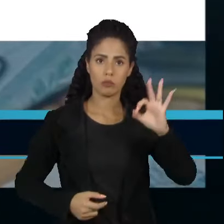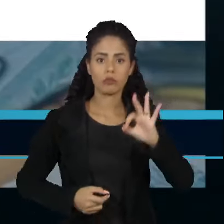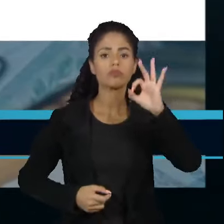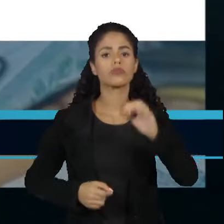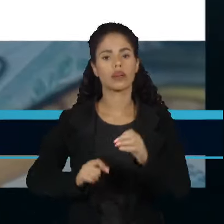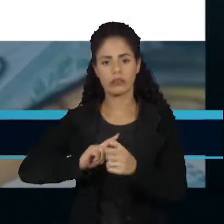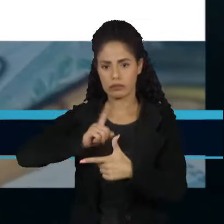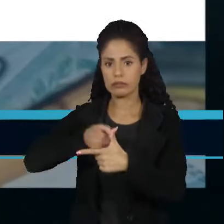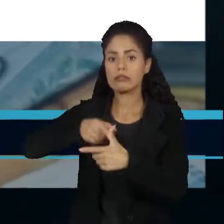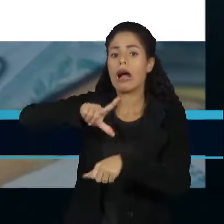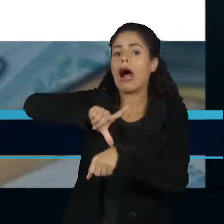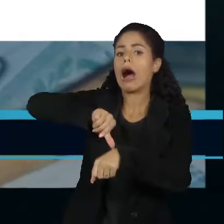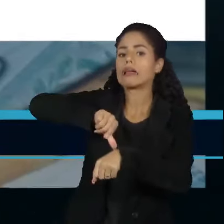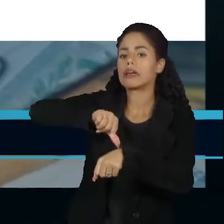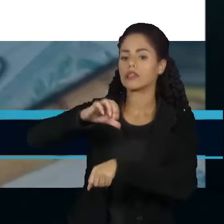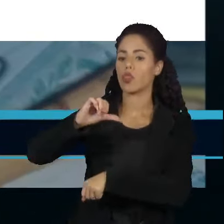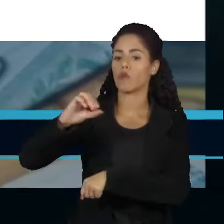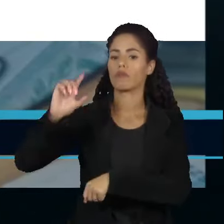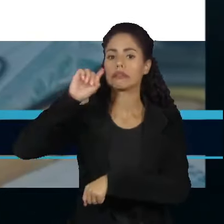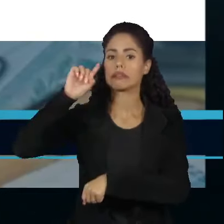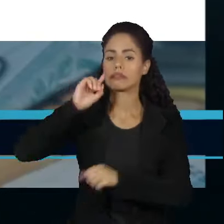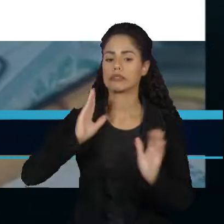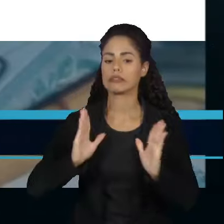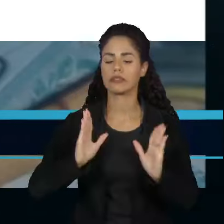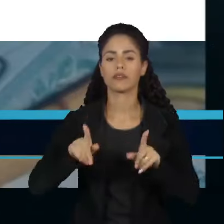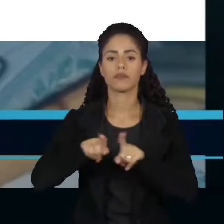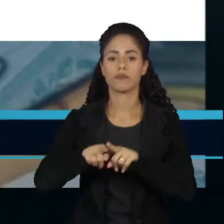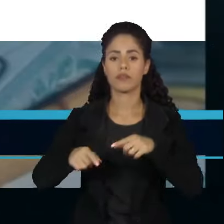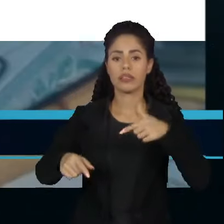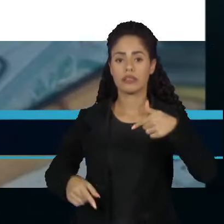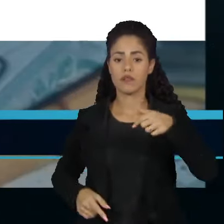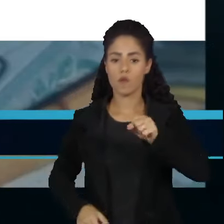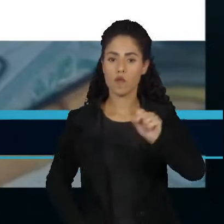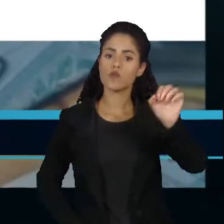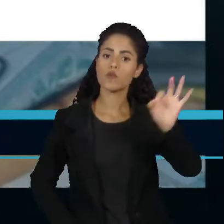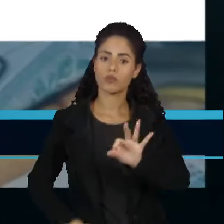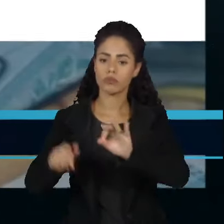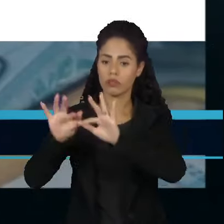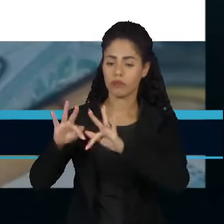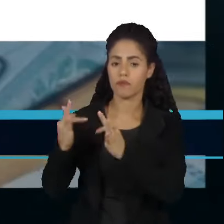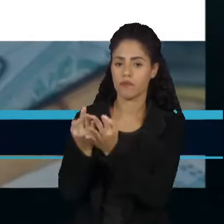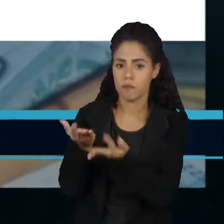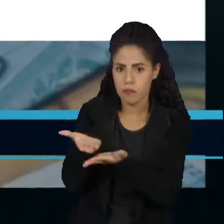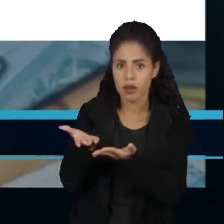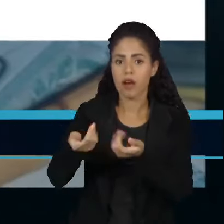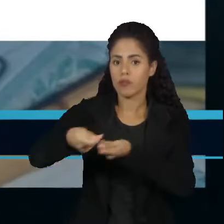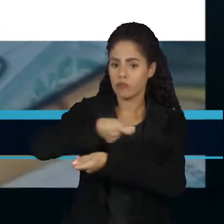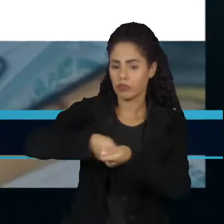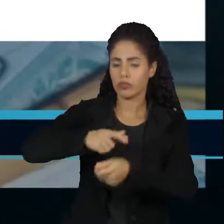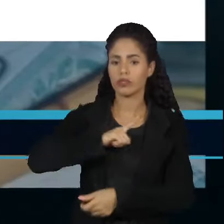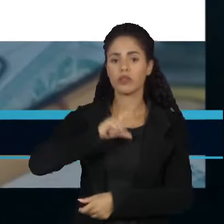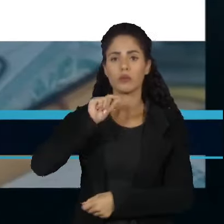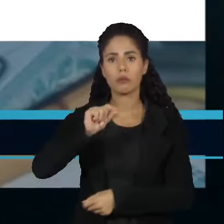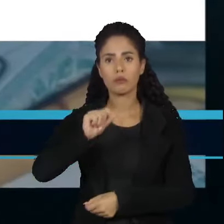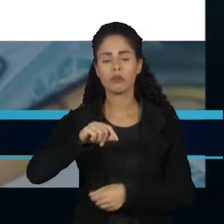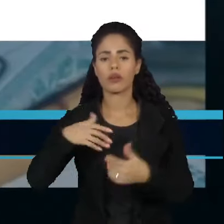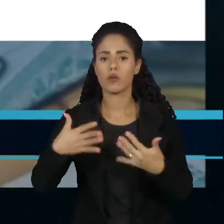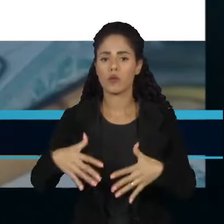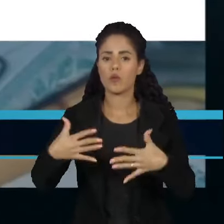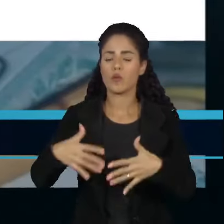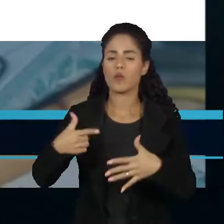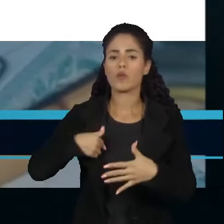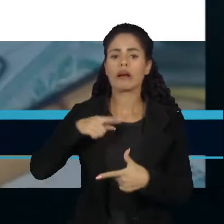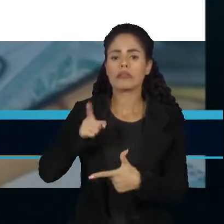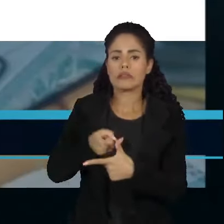contas em atraso por mais de 90 dias. E 78% das famílias economicamente ativas têm tendências